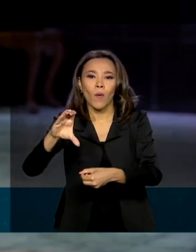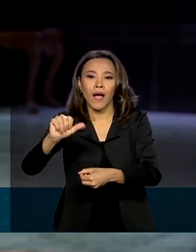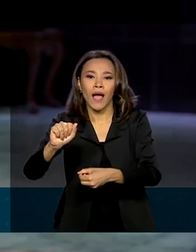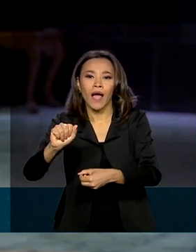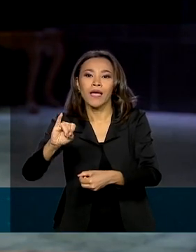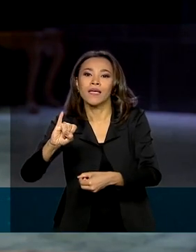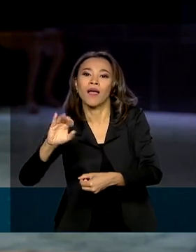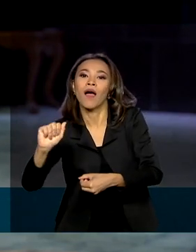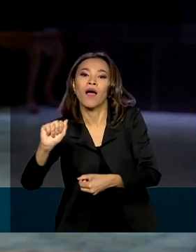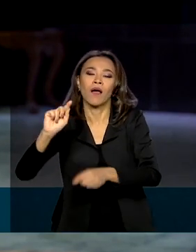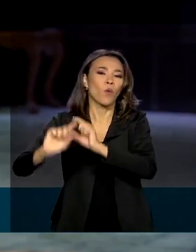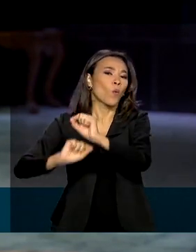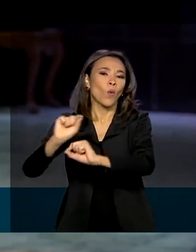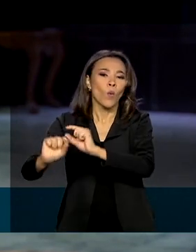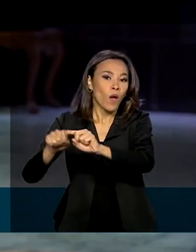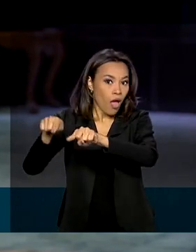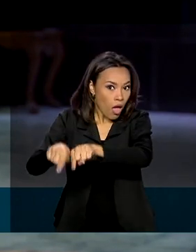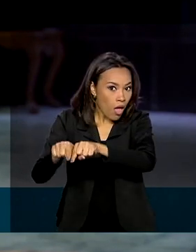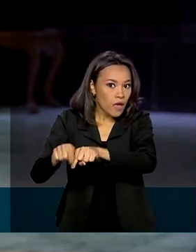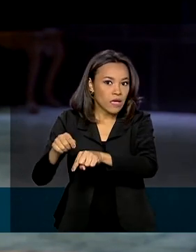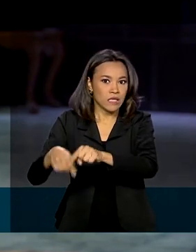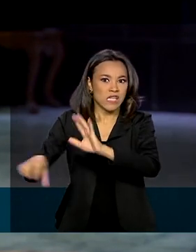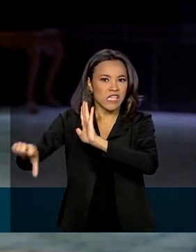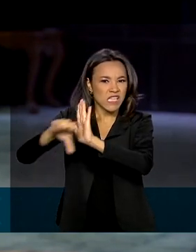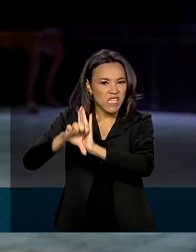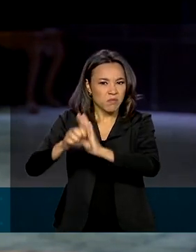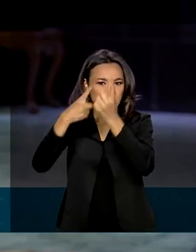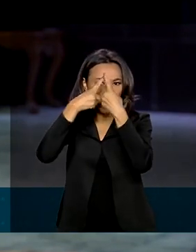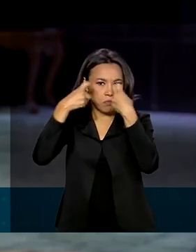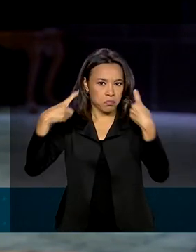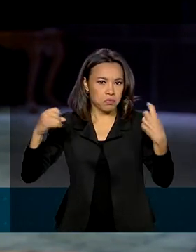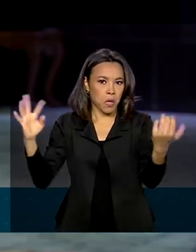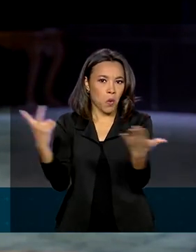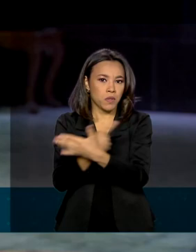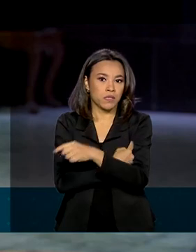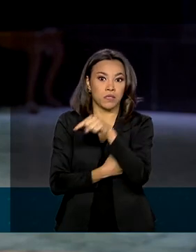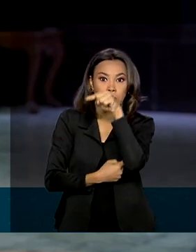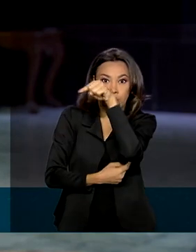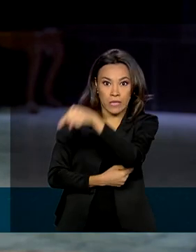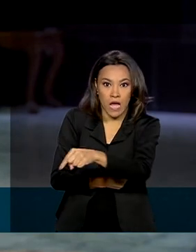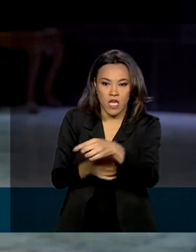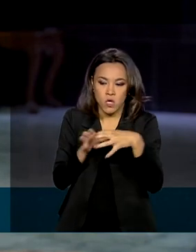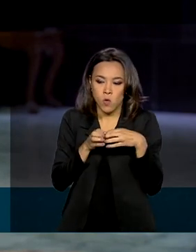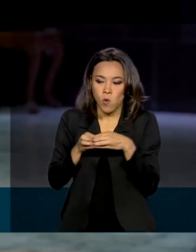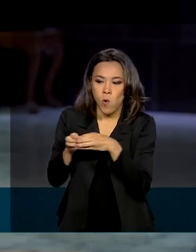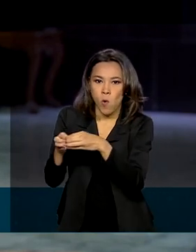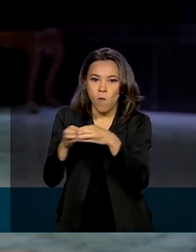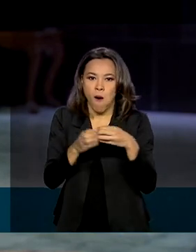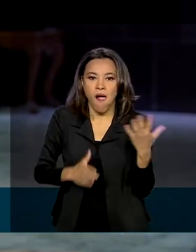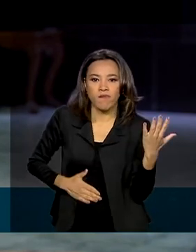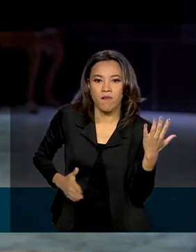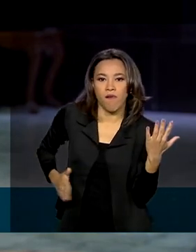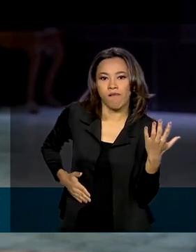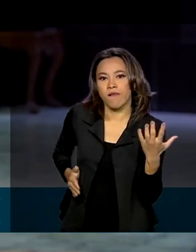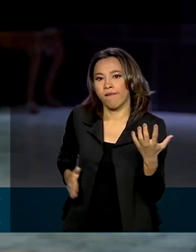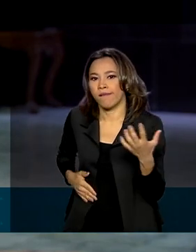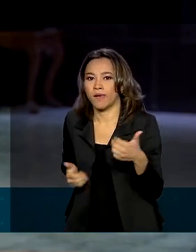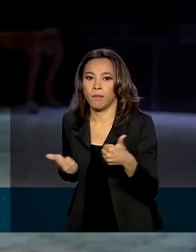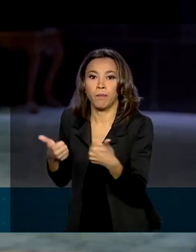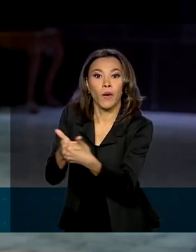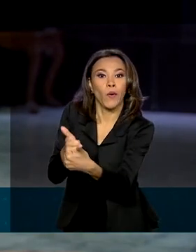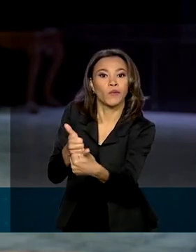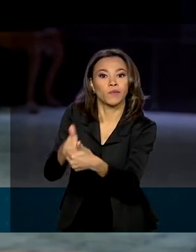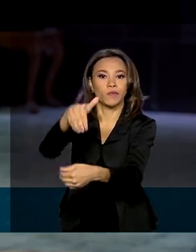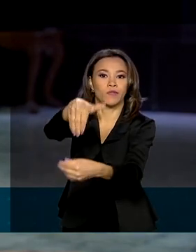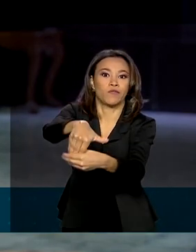para o envio é o aumento no número de crimes violentos e a presença de facções criminosas em locais próximos às